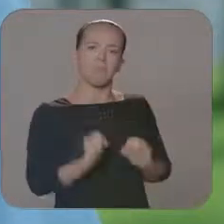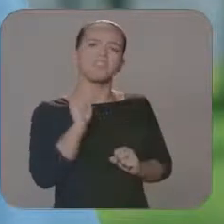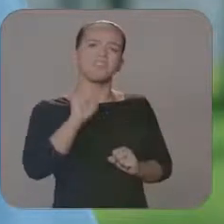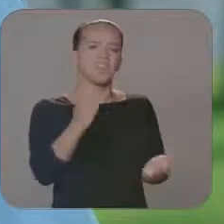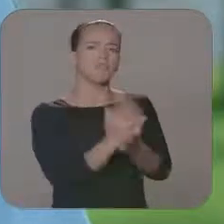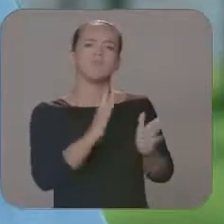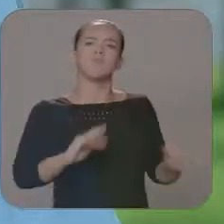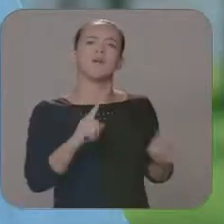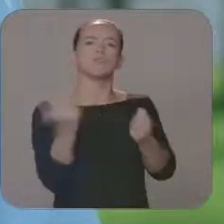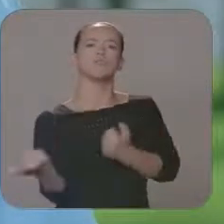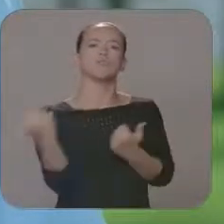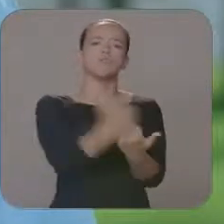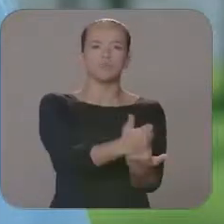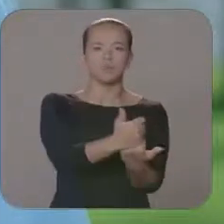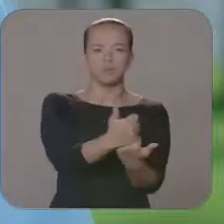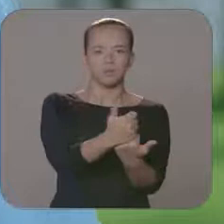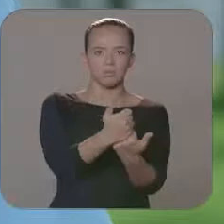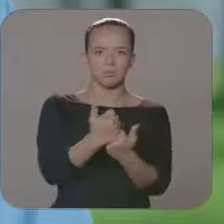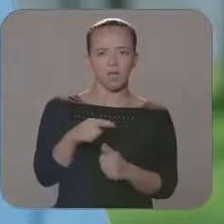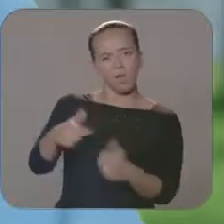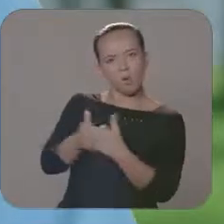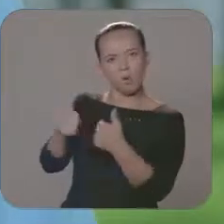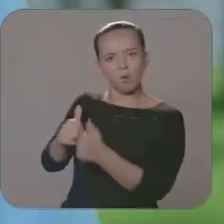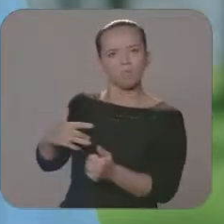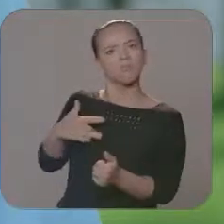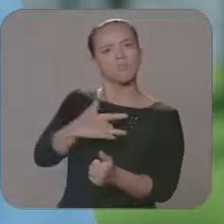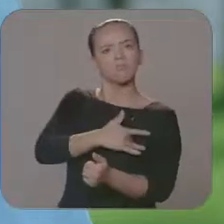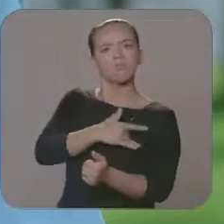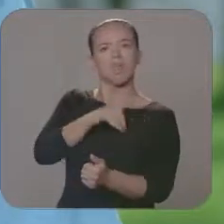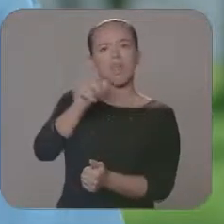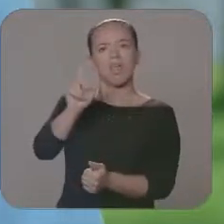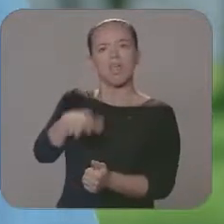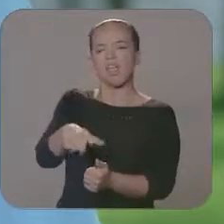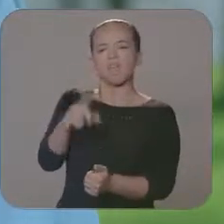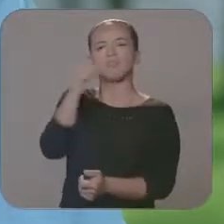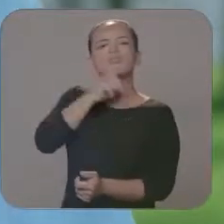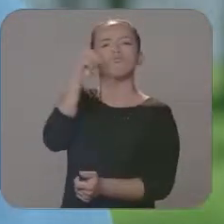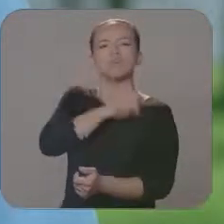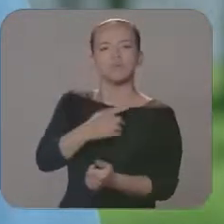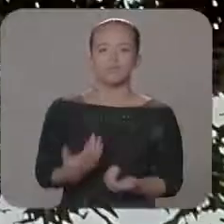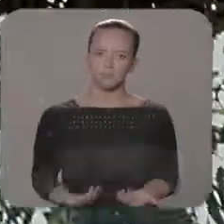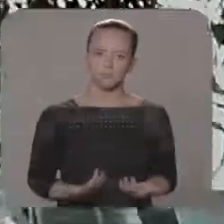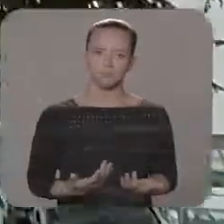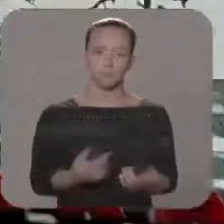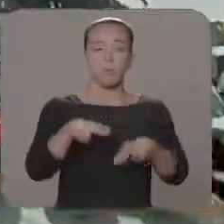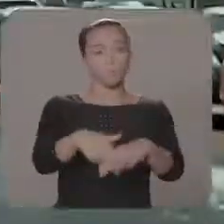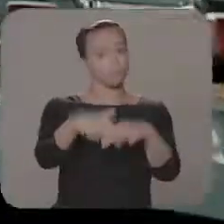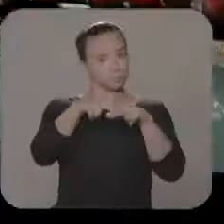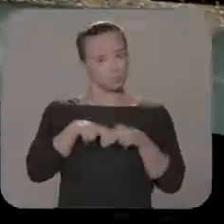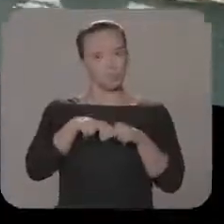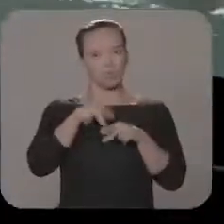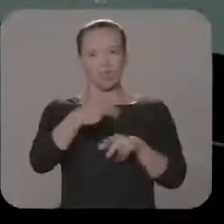gente faça, todo dia tem um problema novo e grave pra resolver. No Mato Grosso do Sul não é diferente, ainda